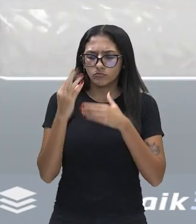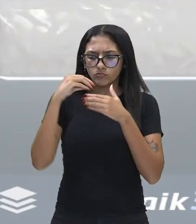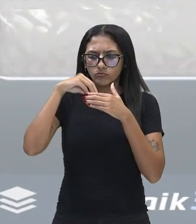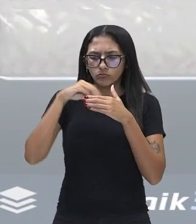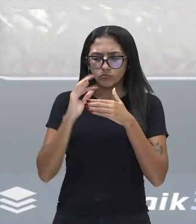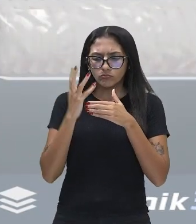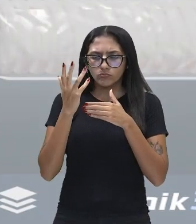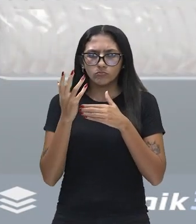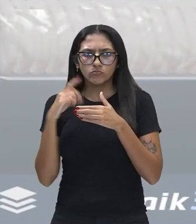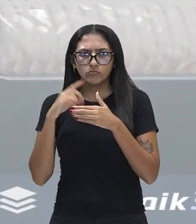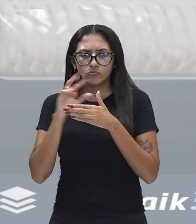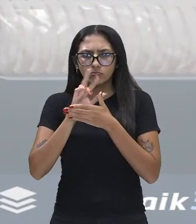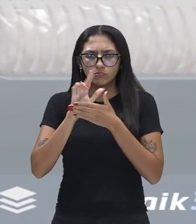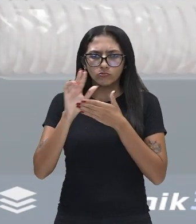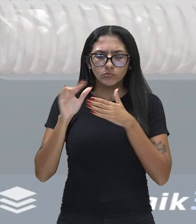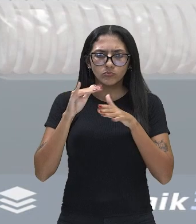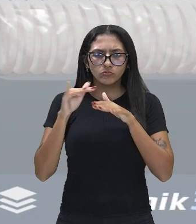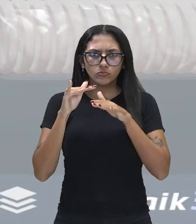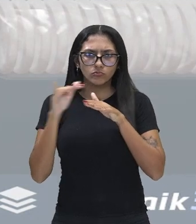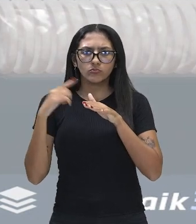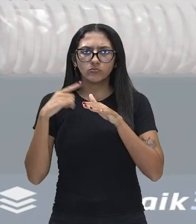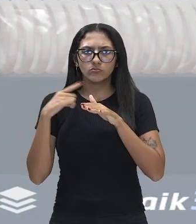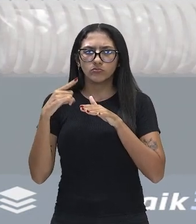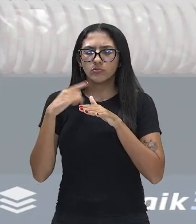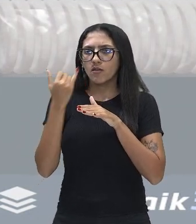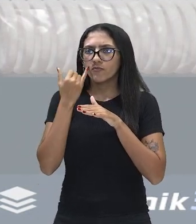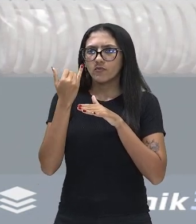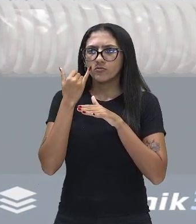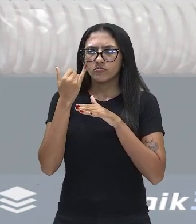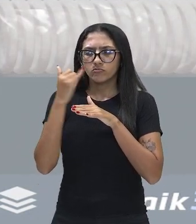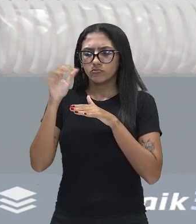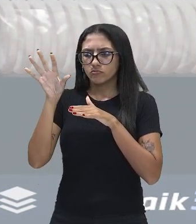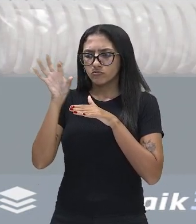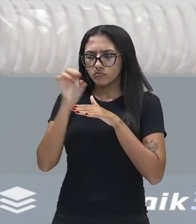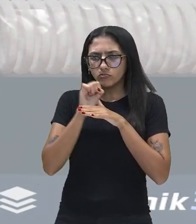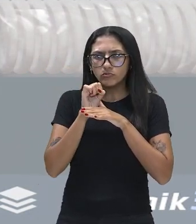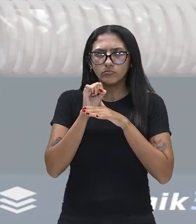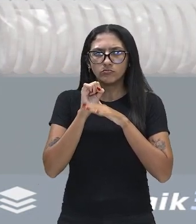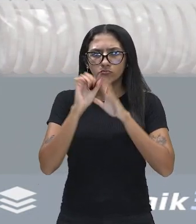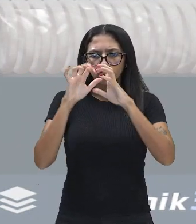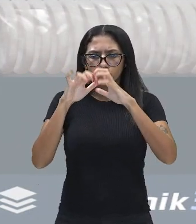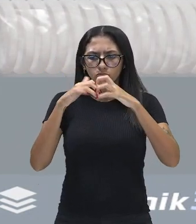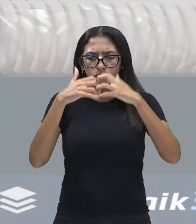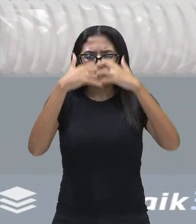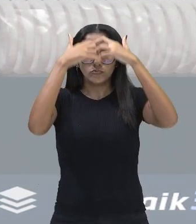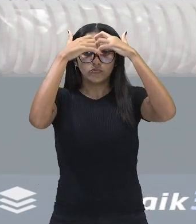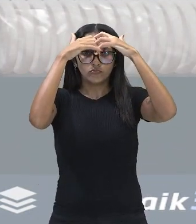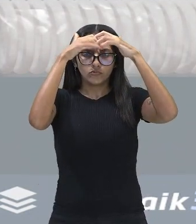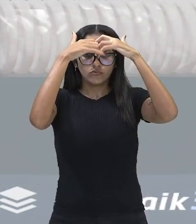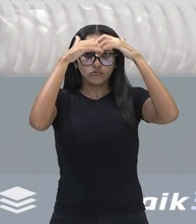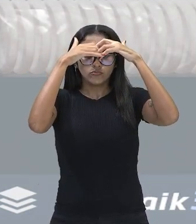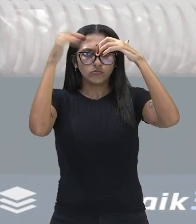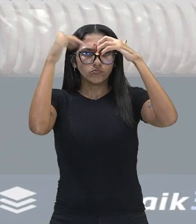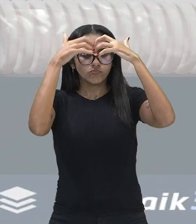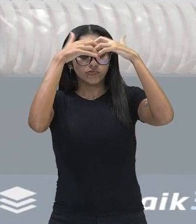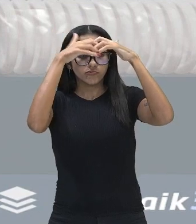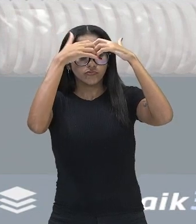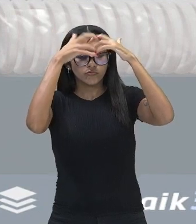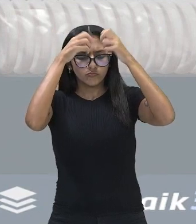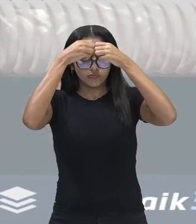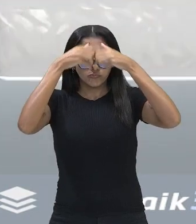transmitidas, como eu falei antes, ao nervo óptico e são levadas ao cérebro que informa para a gente o que nós estamos